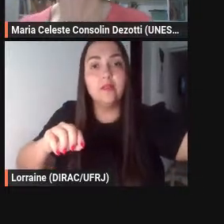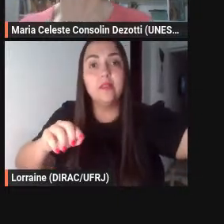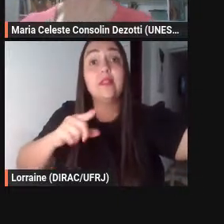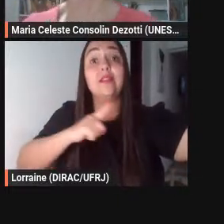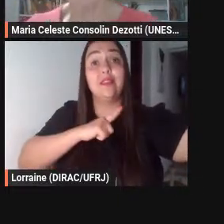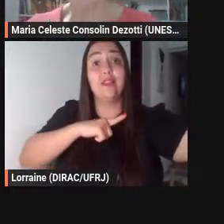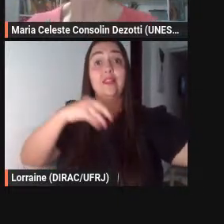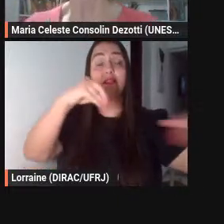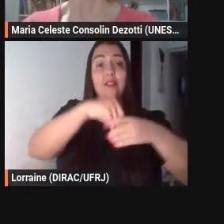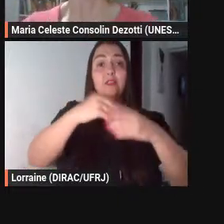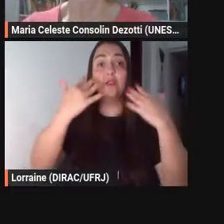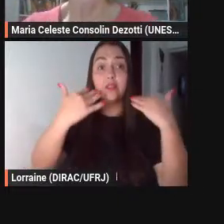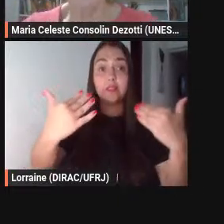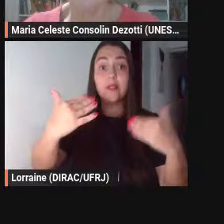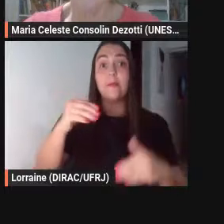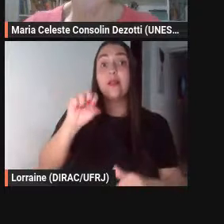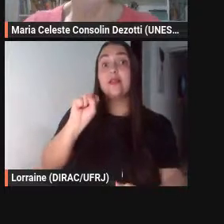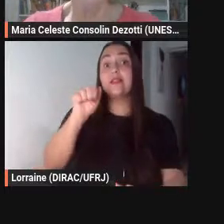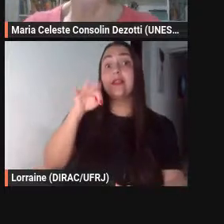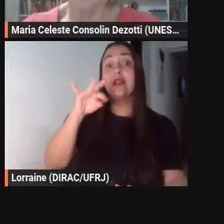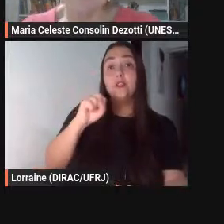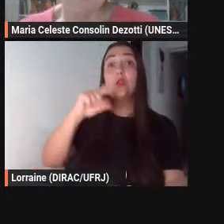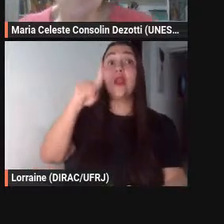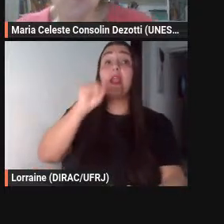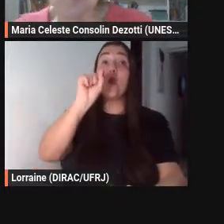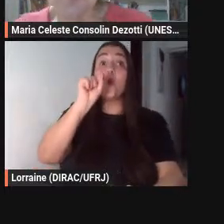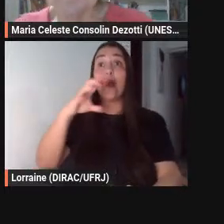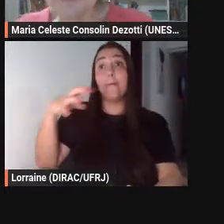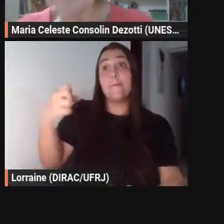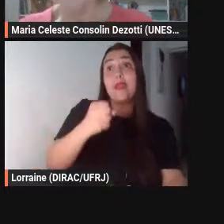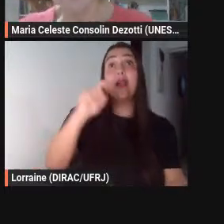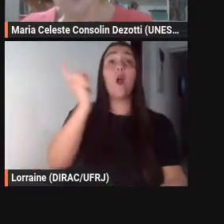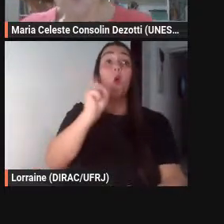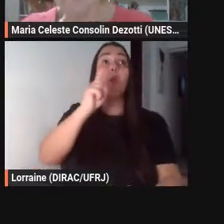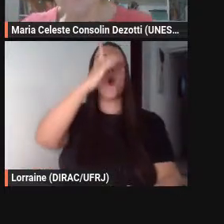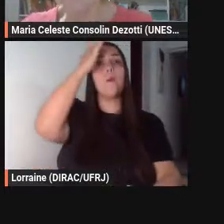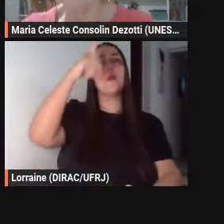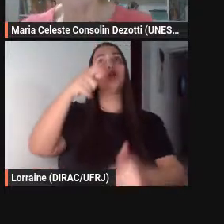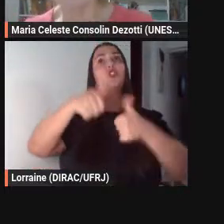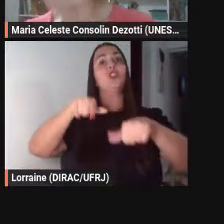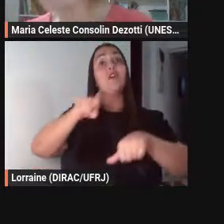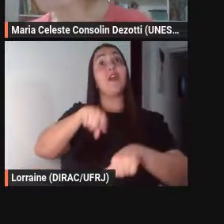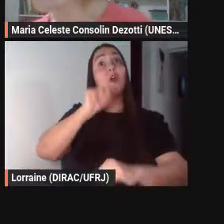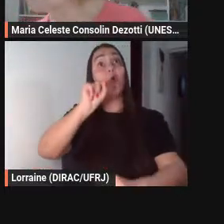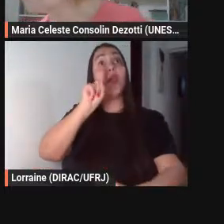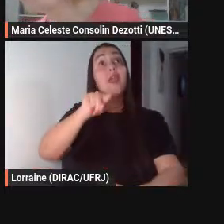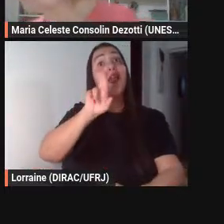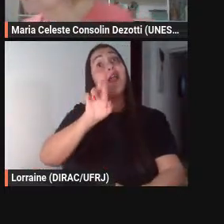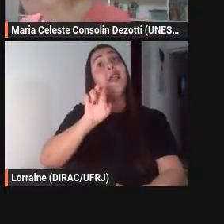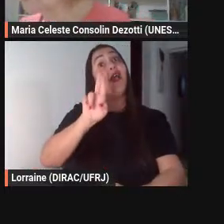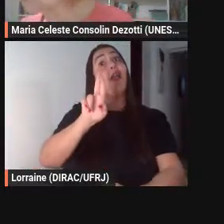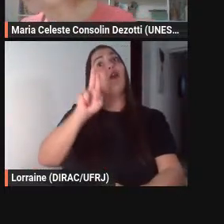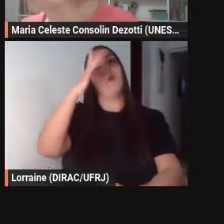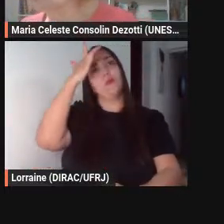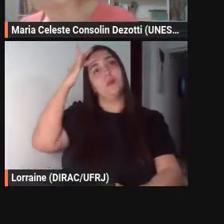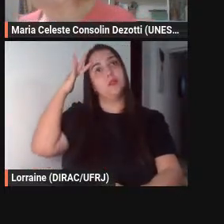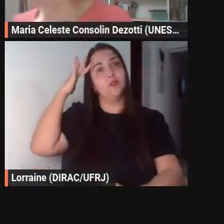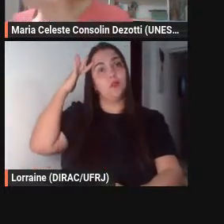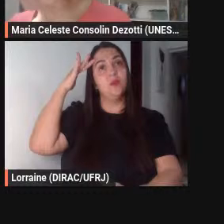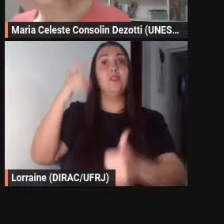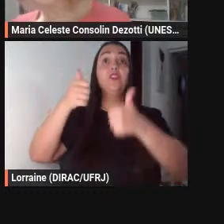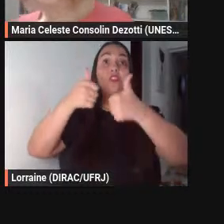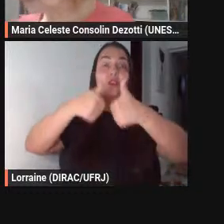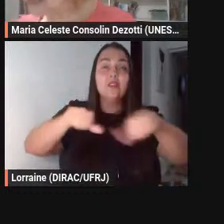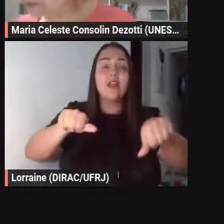dar cabo ou não dar cabo do demagogo que era o réu que estava ali sendo sendo